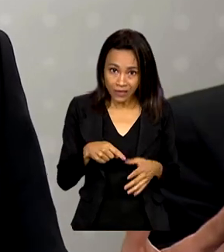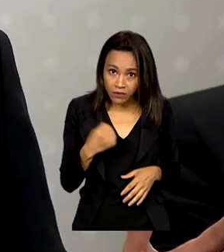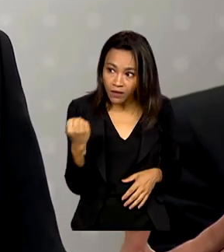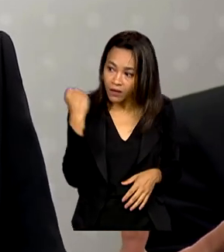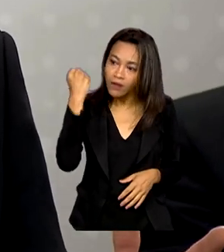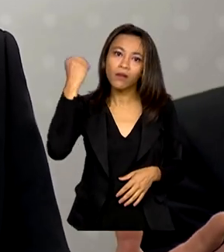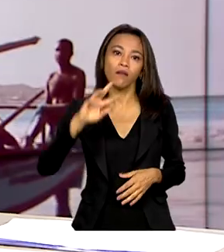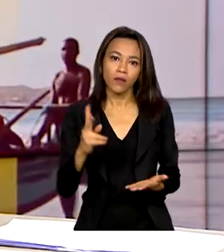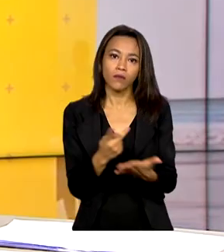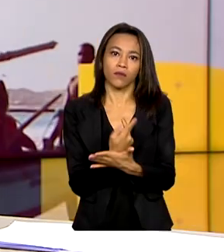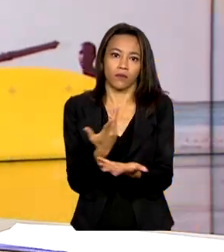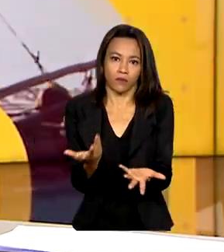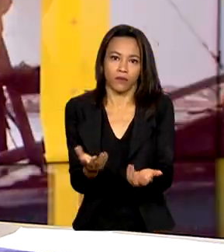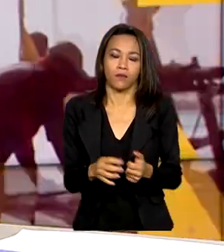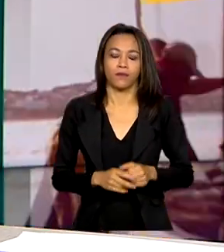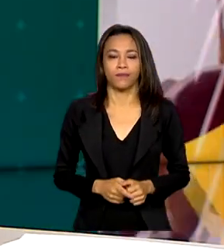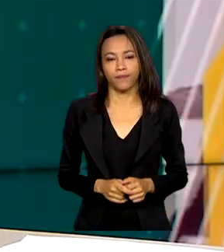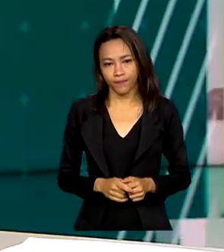que está acontecendo.